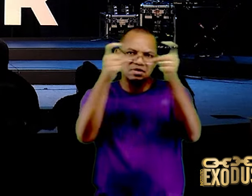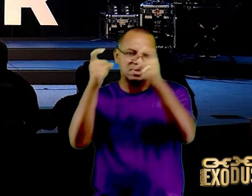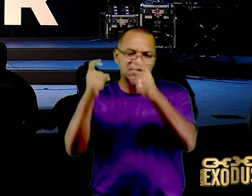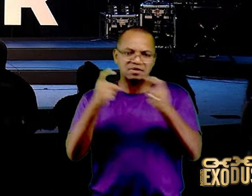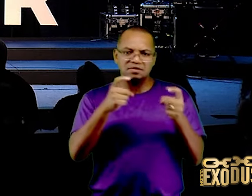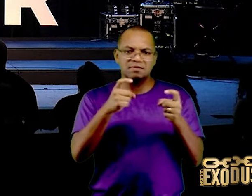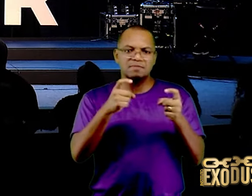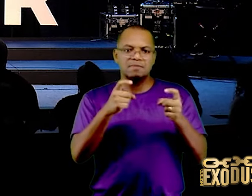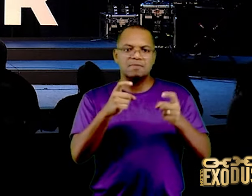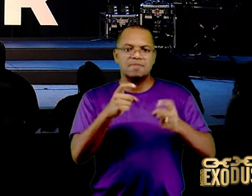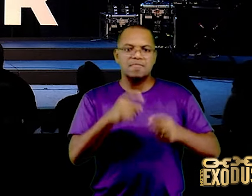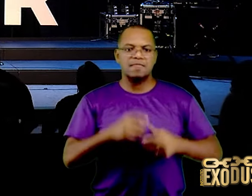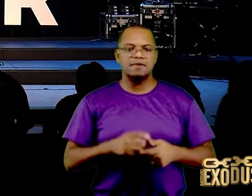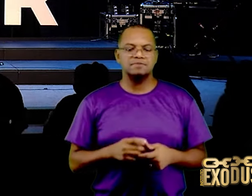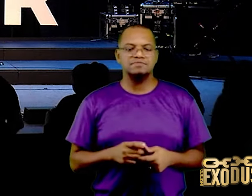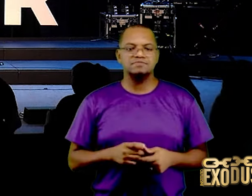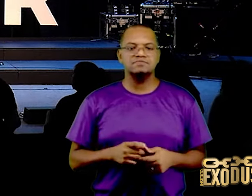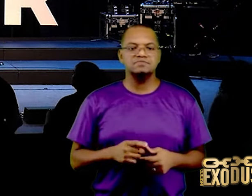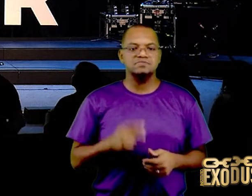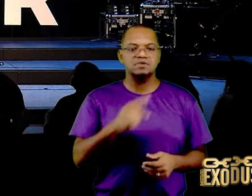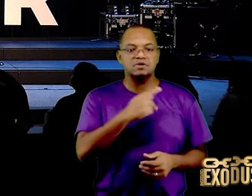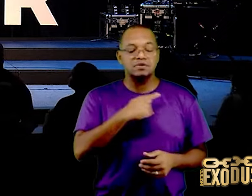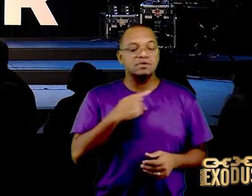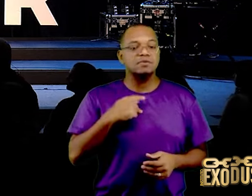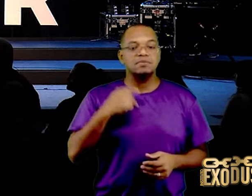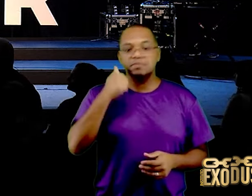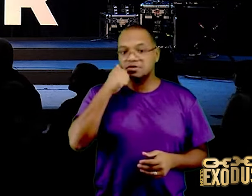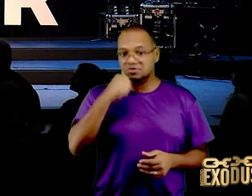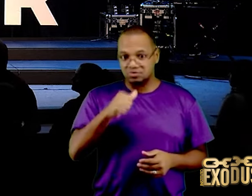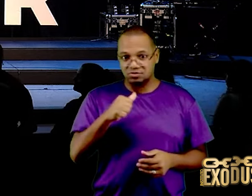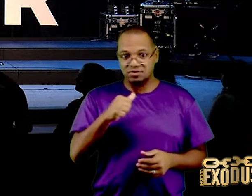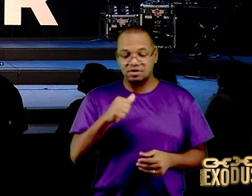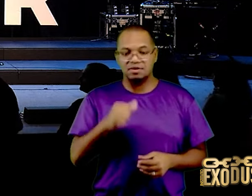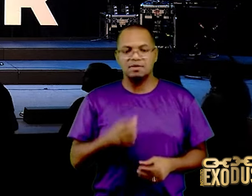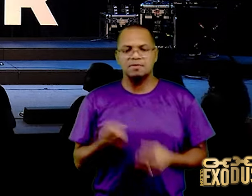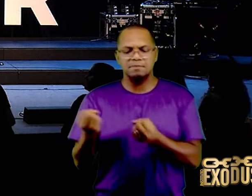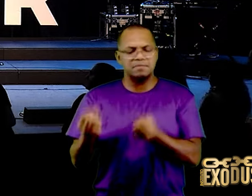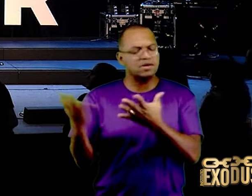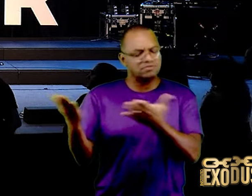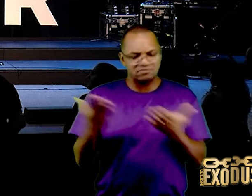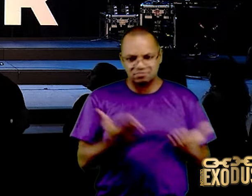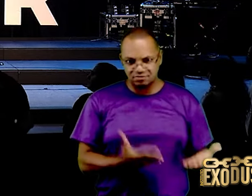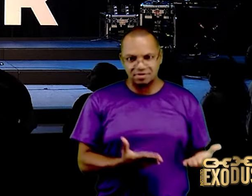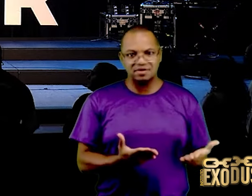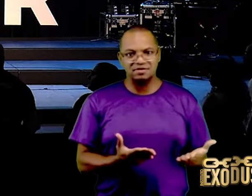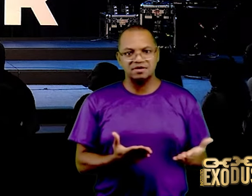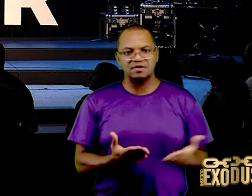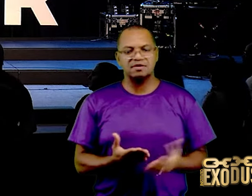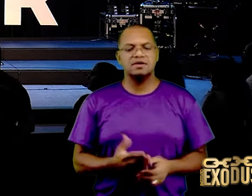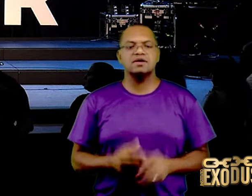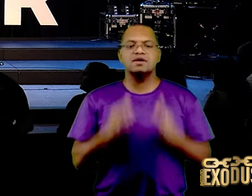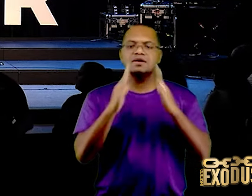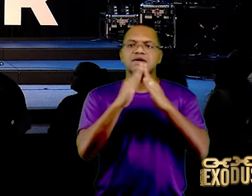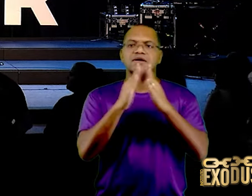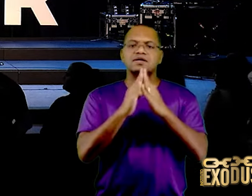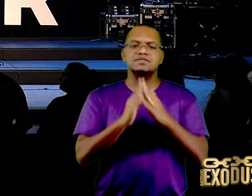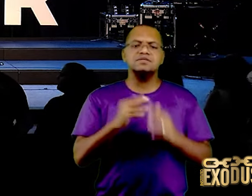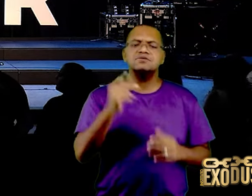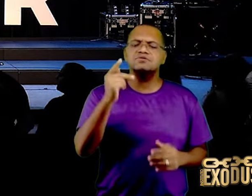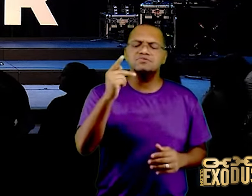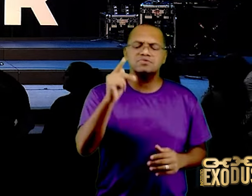pastora, seja bem-vinda nessa casa, é a casa do seu pai, isso aqui é a casa do seu pai, você está em casa,